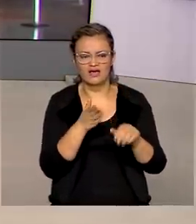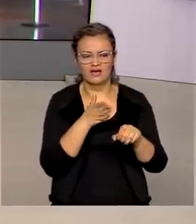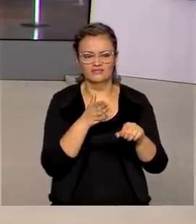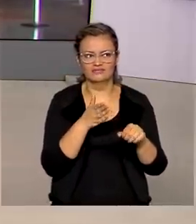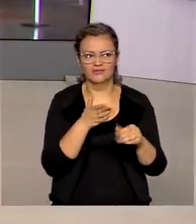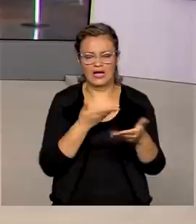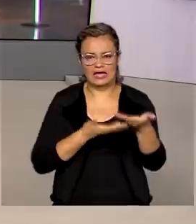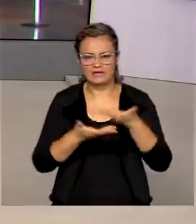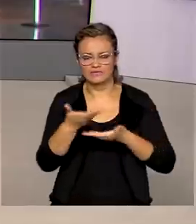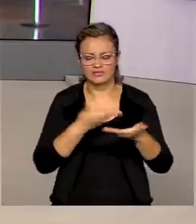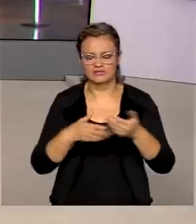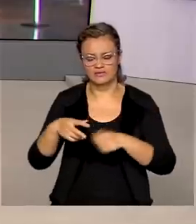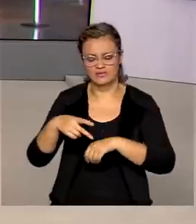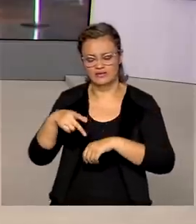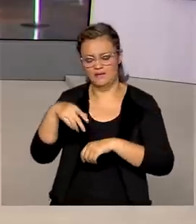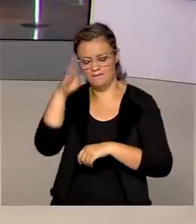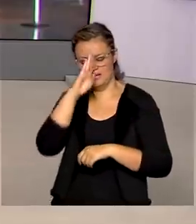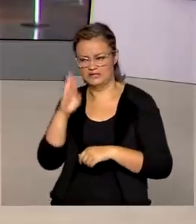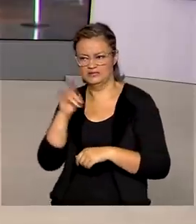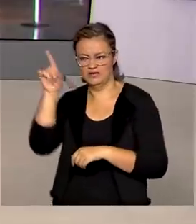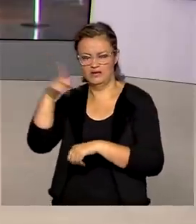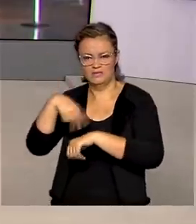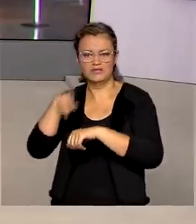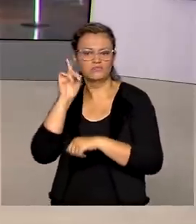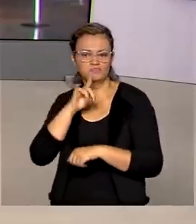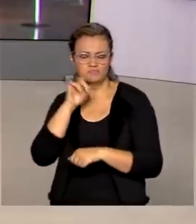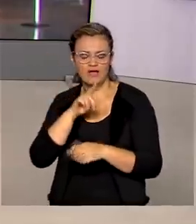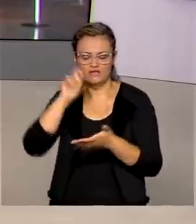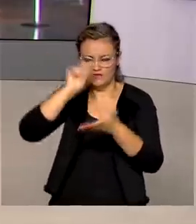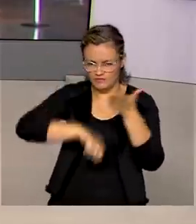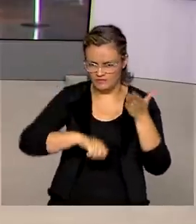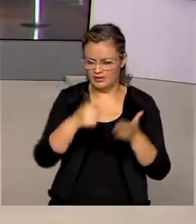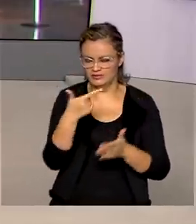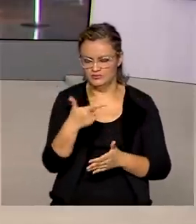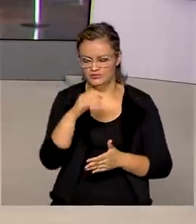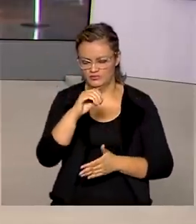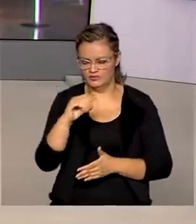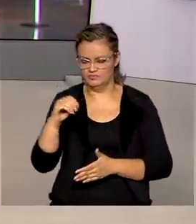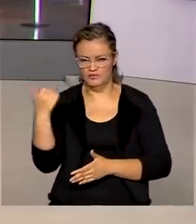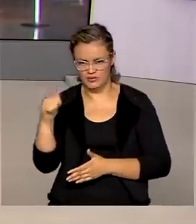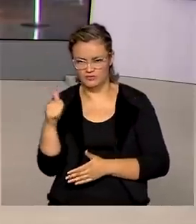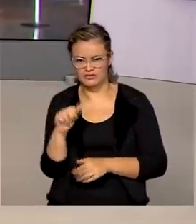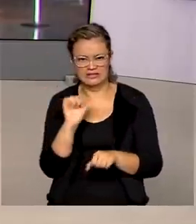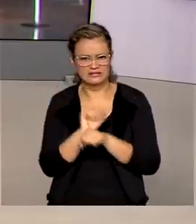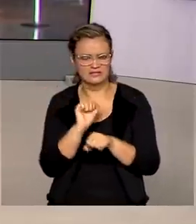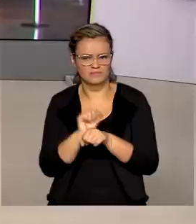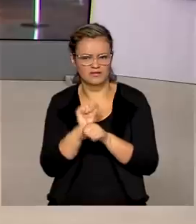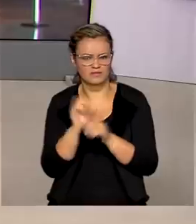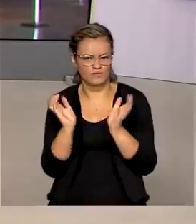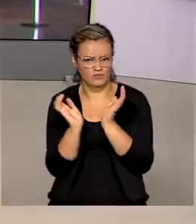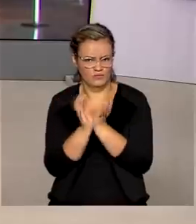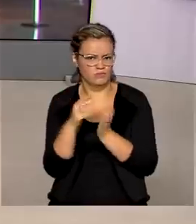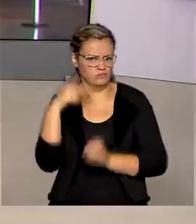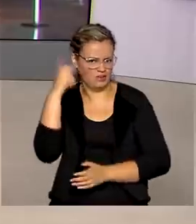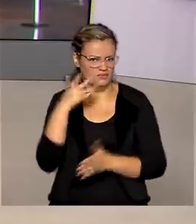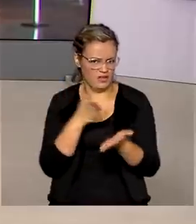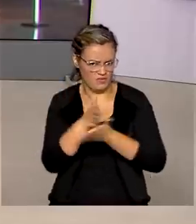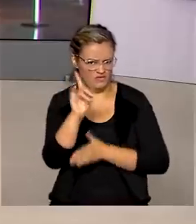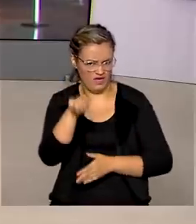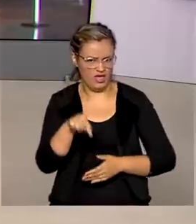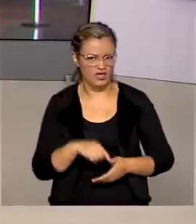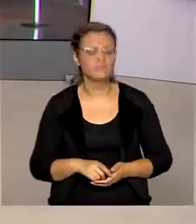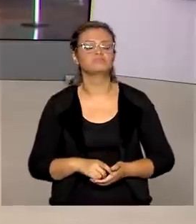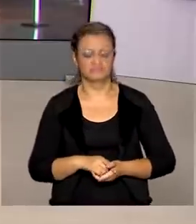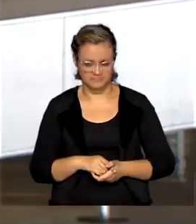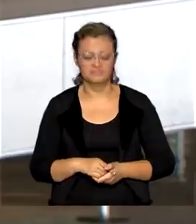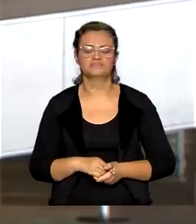Brasil e Estados Unidos. Esse acordo aí foi firmado em 2011 e falta, depende da aprovação dos parlamentares, é isso, Márcia? É isso mesmo,